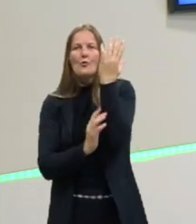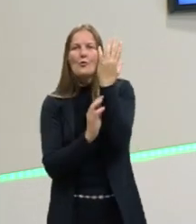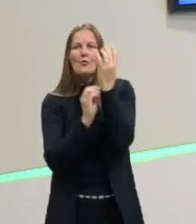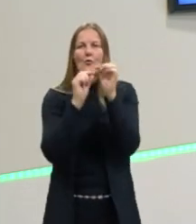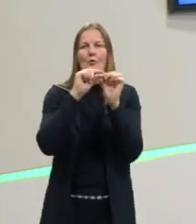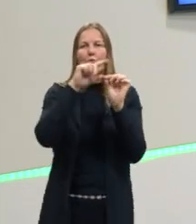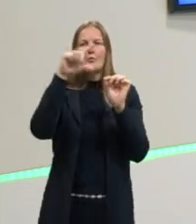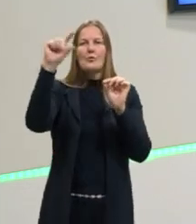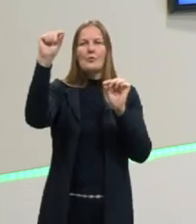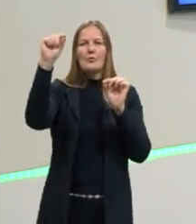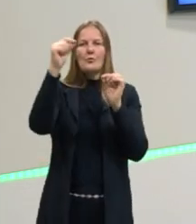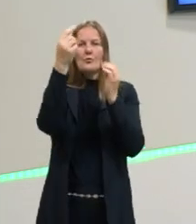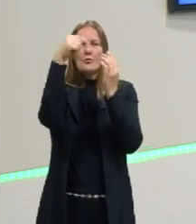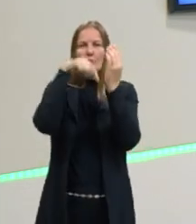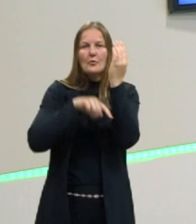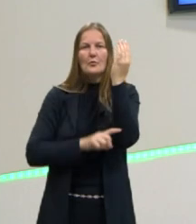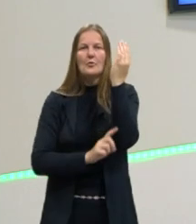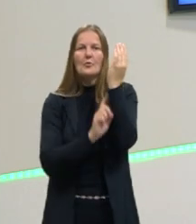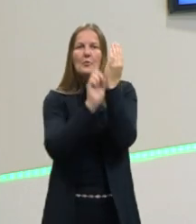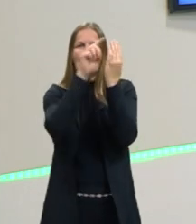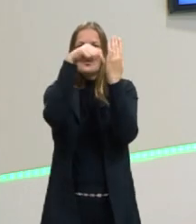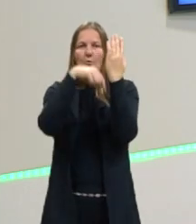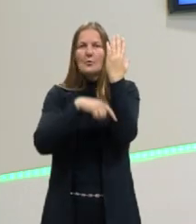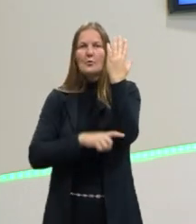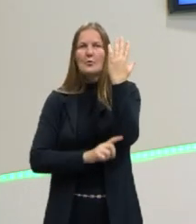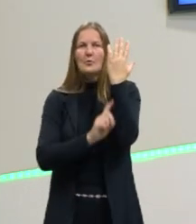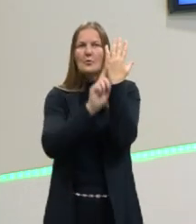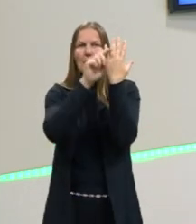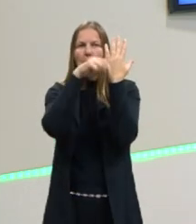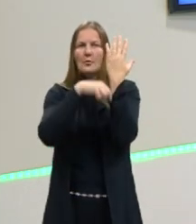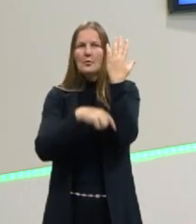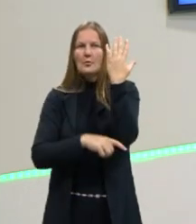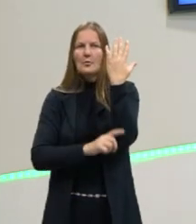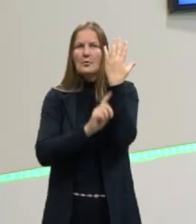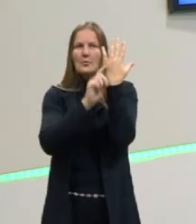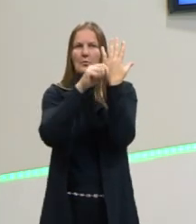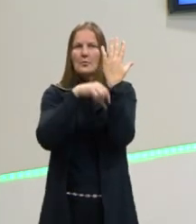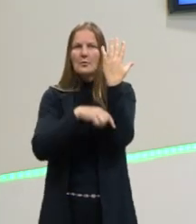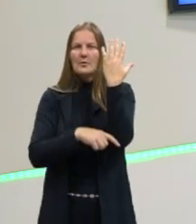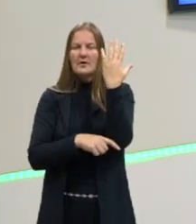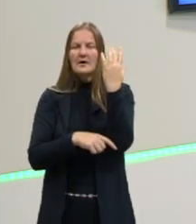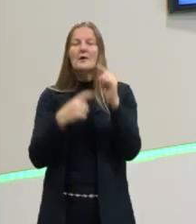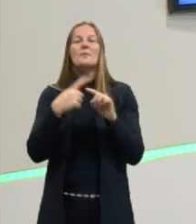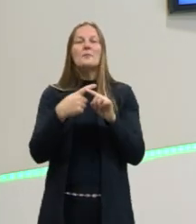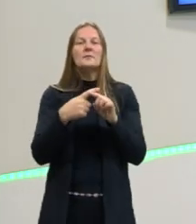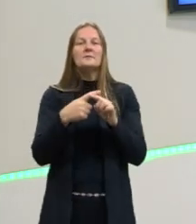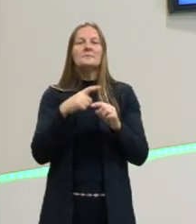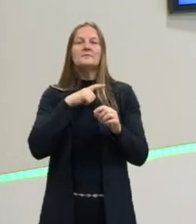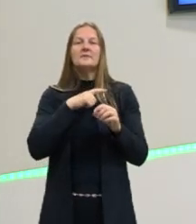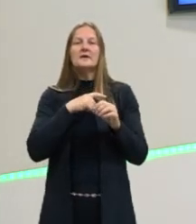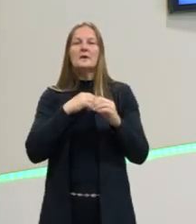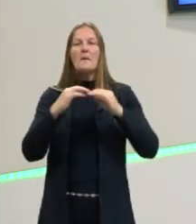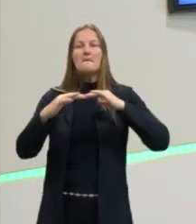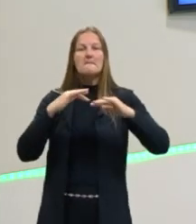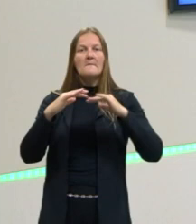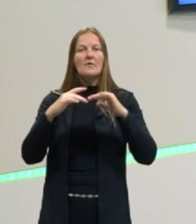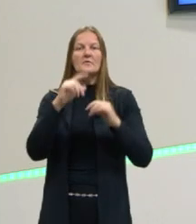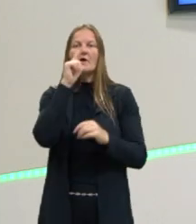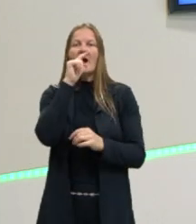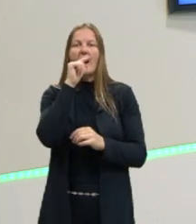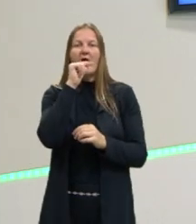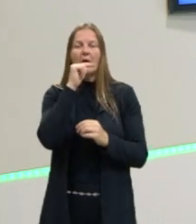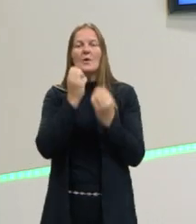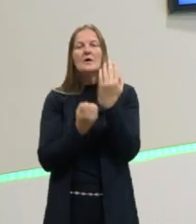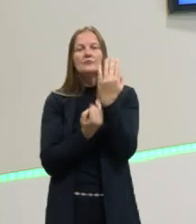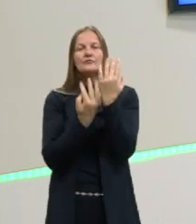folha, folha, caule, raiz? Como é que vão subir, descer, descer, subir? Através, então, da movimentação da água, da